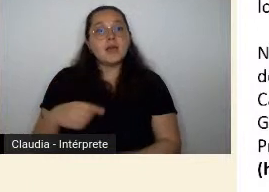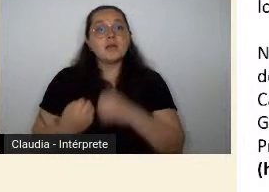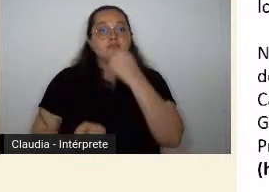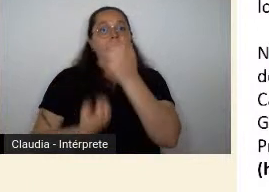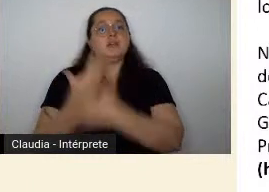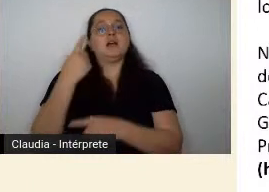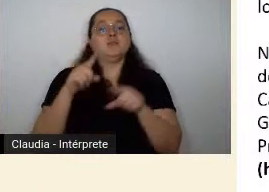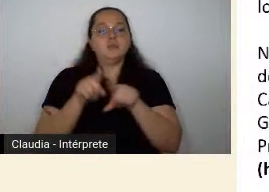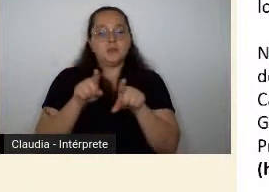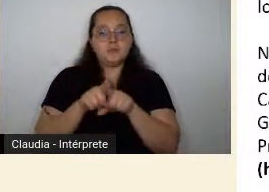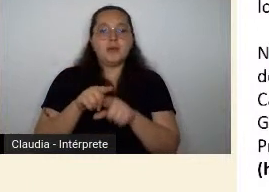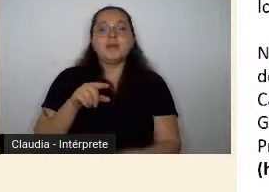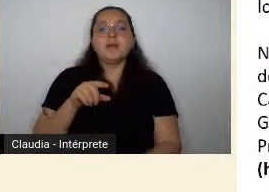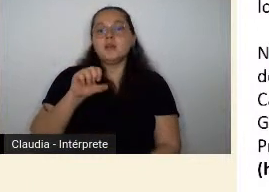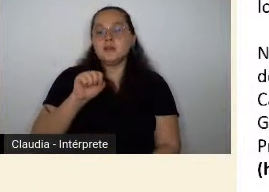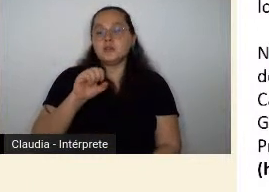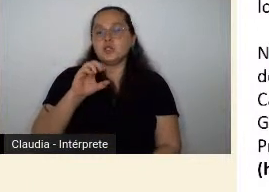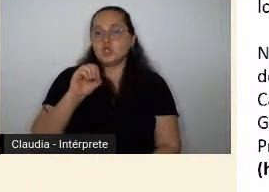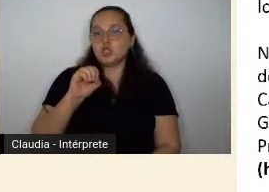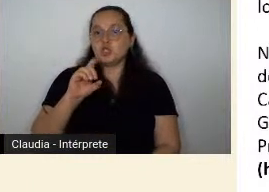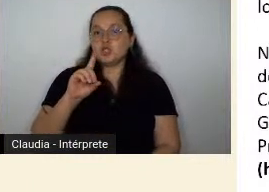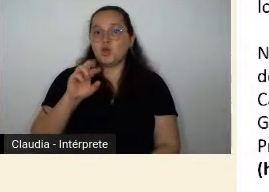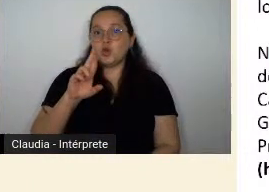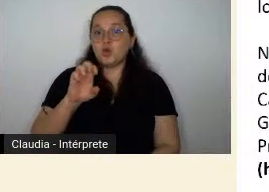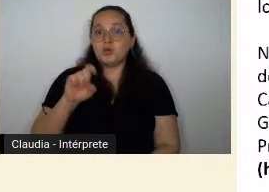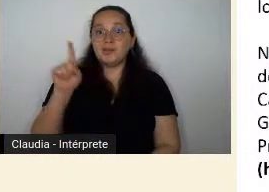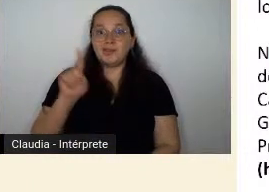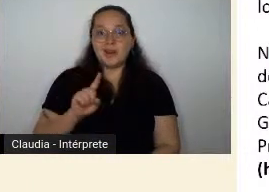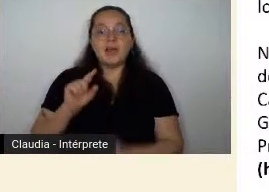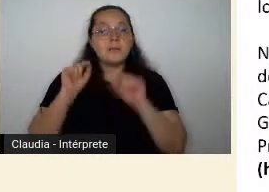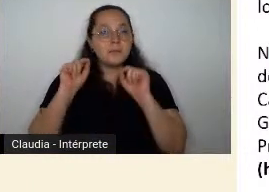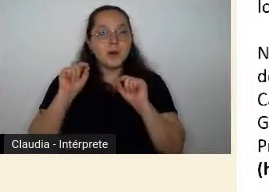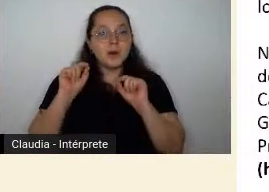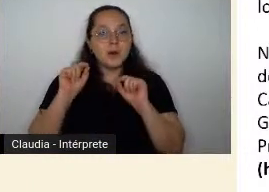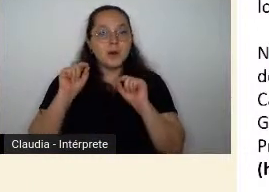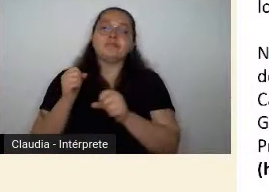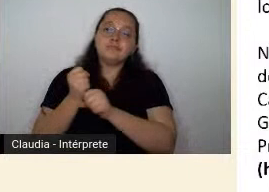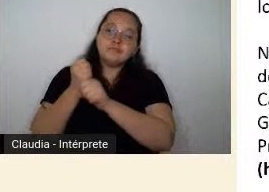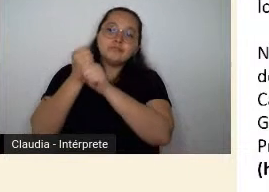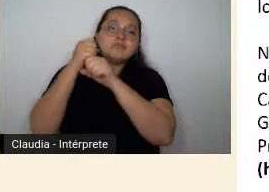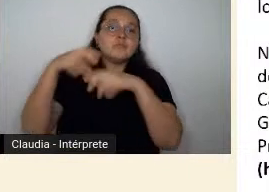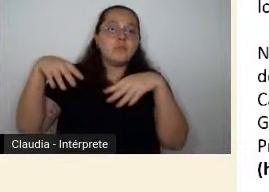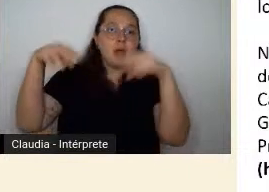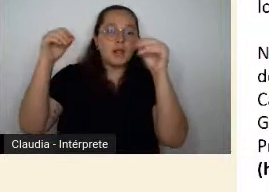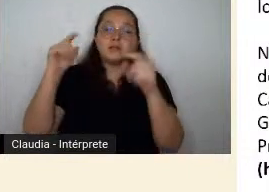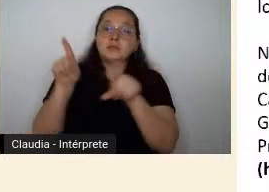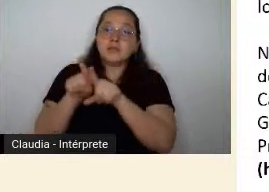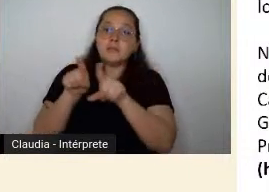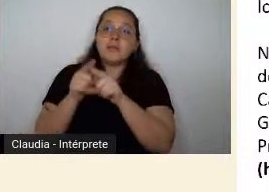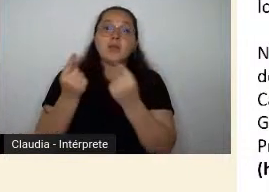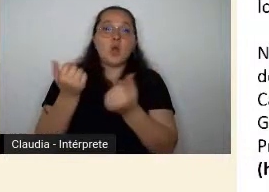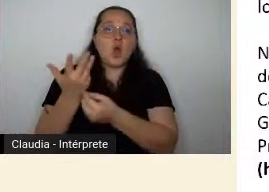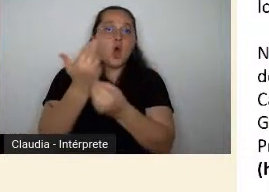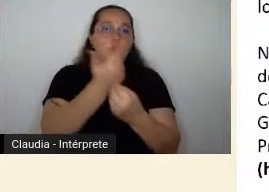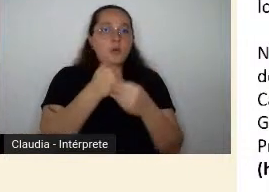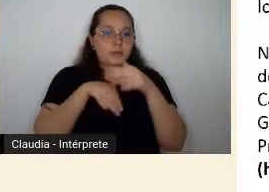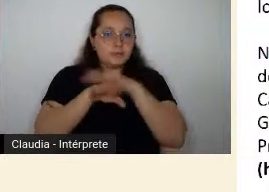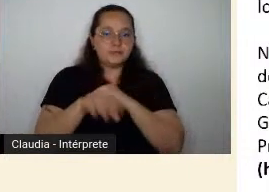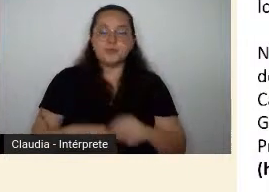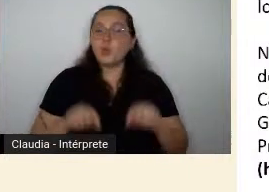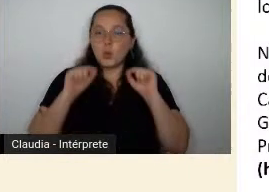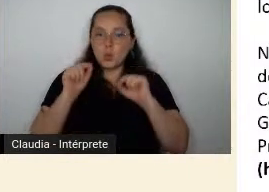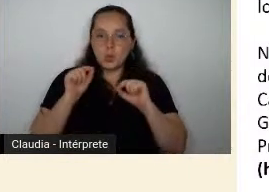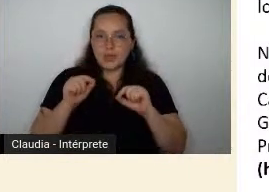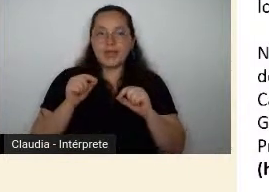o Palácio de Campos do Jordão e comprar obras, né. O que o GAPAC compra? Basicamente, arte moderna,